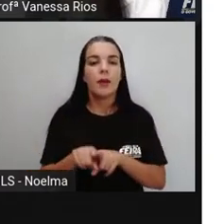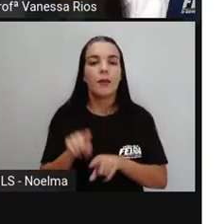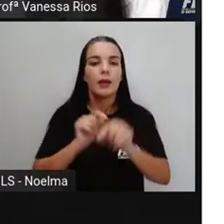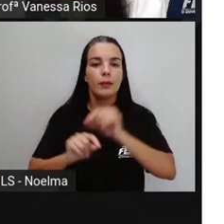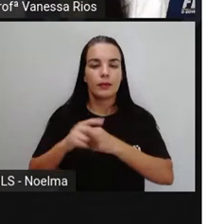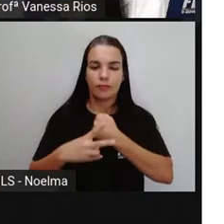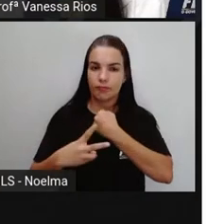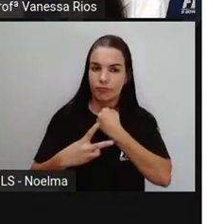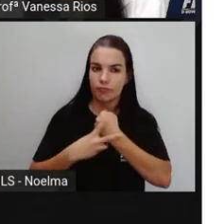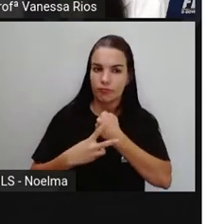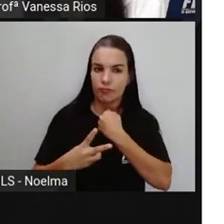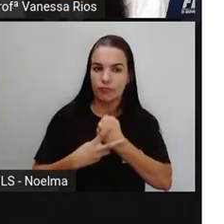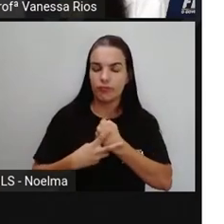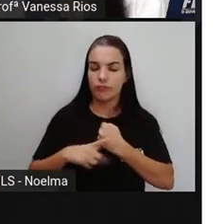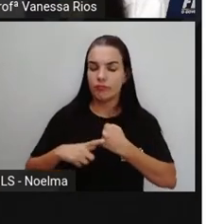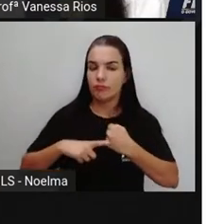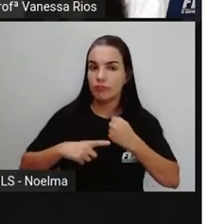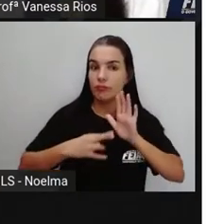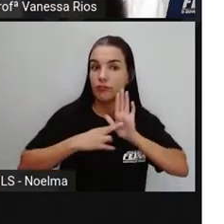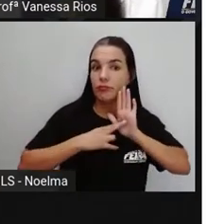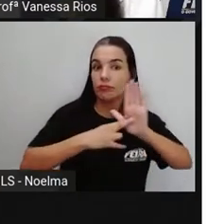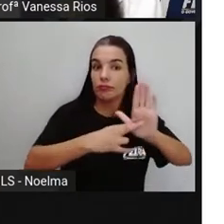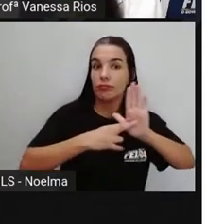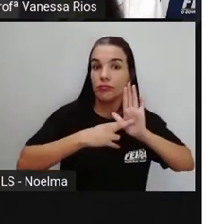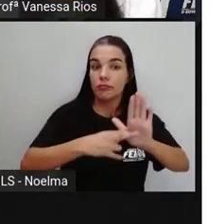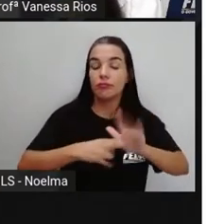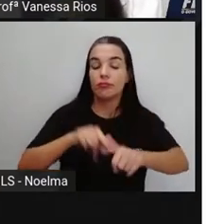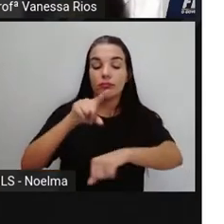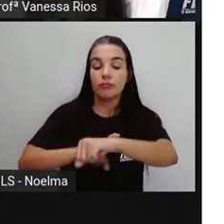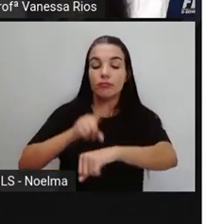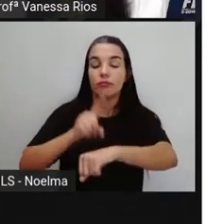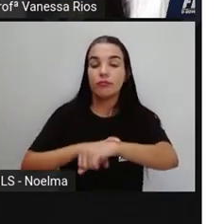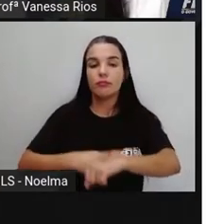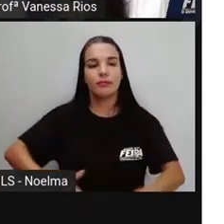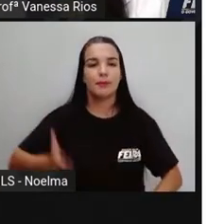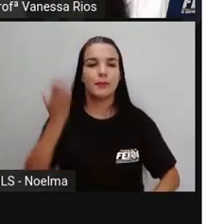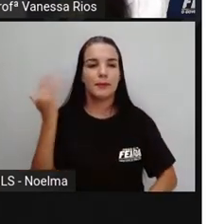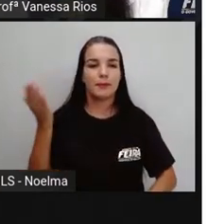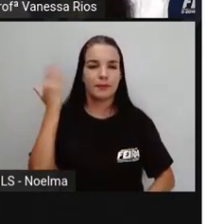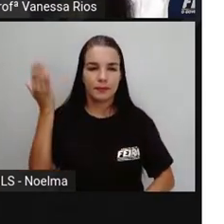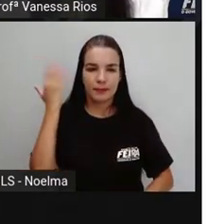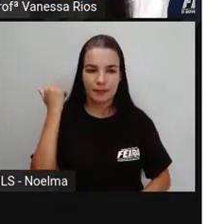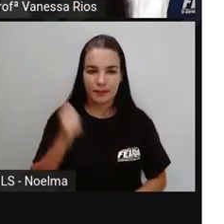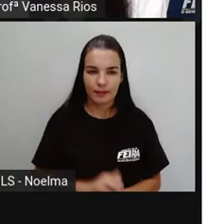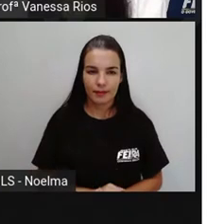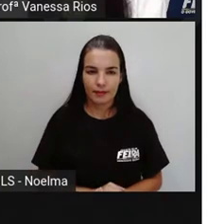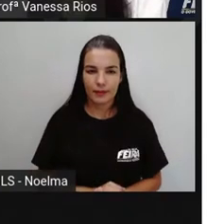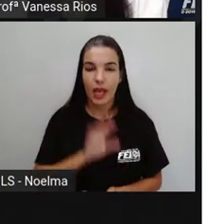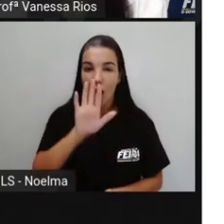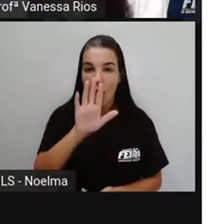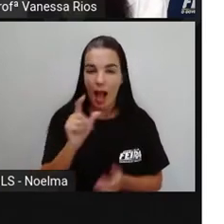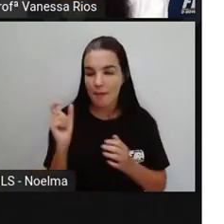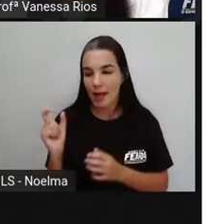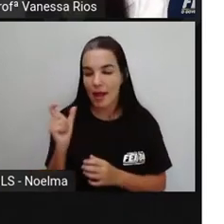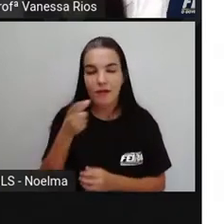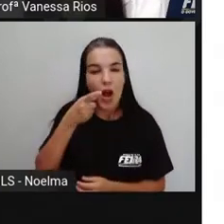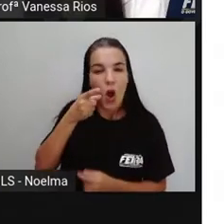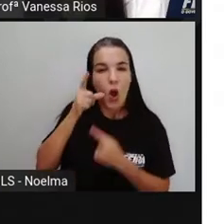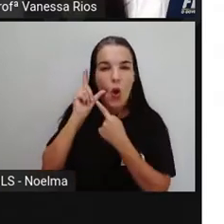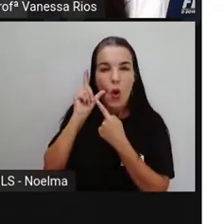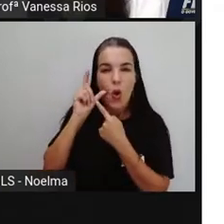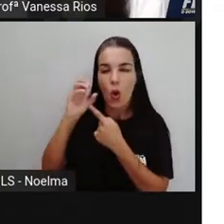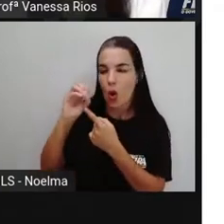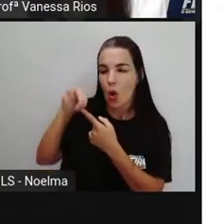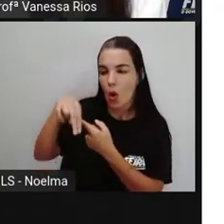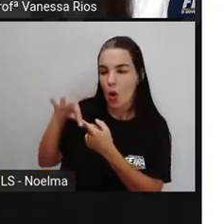estão representando o tempo passado. A palavra ontem aí foi até utilizada justamente pra